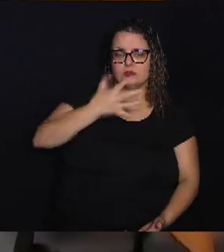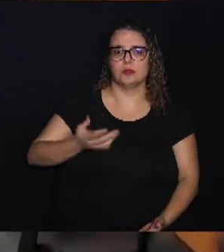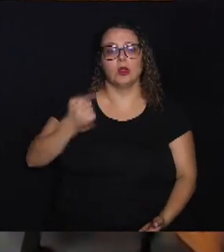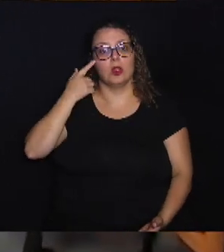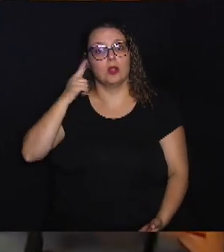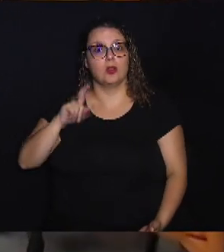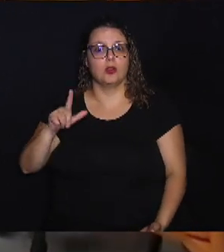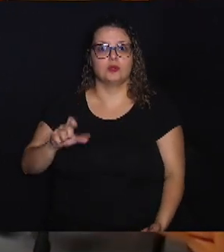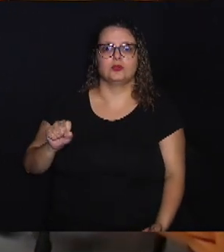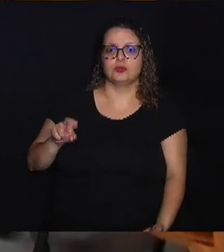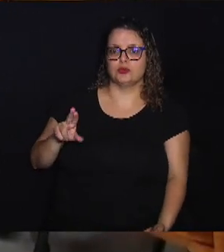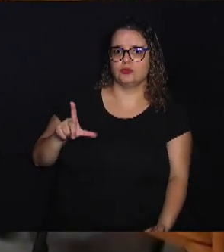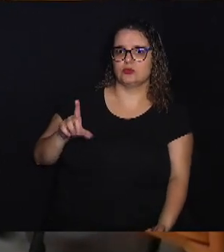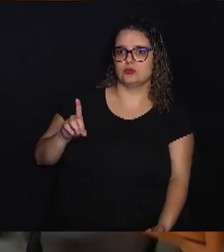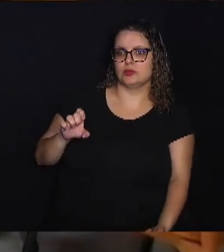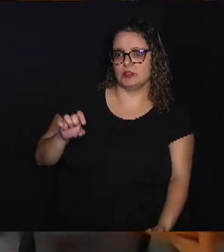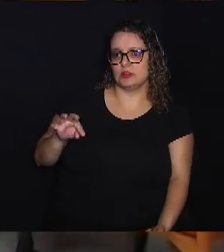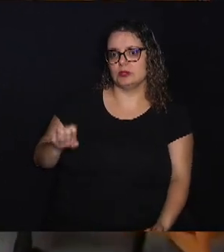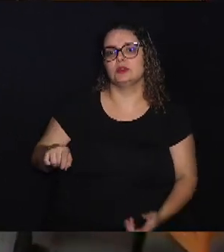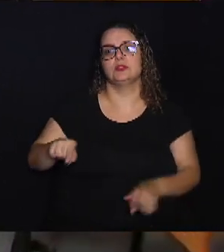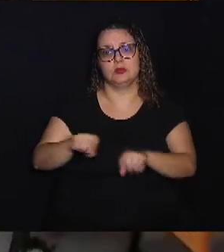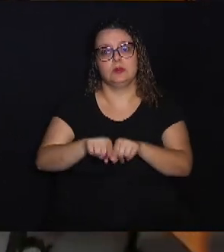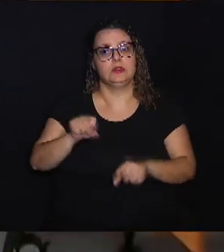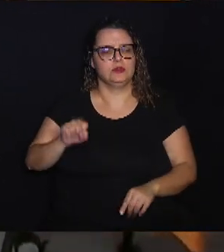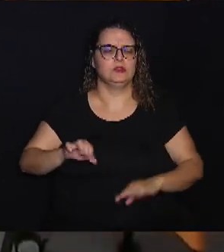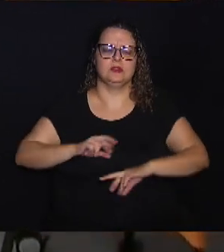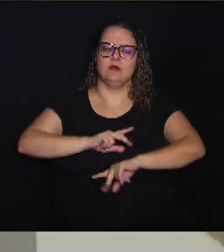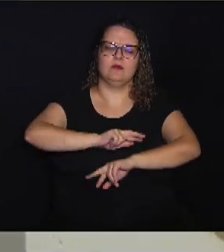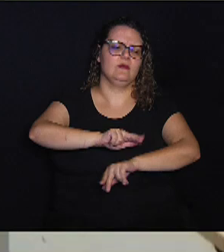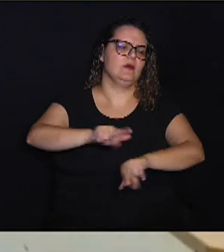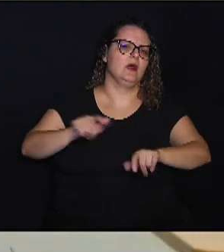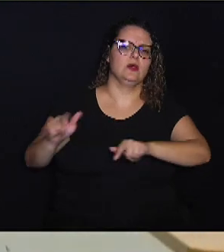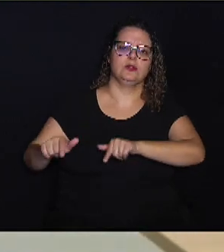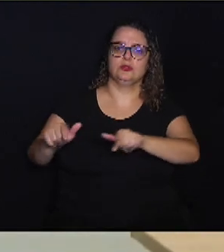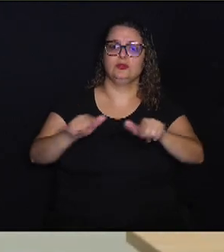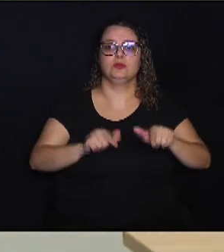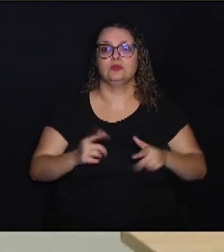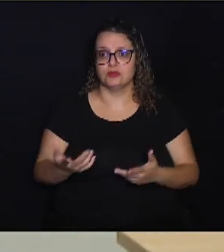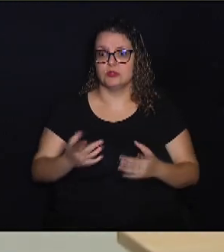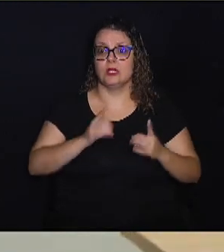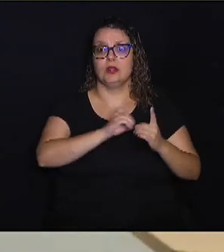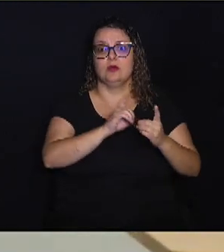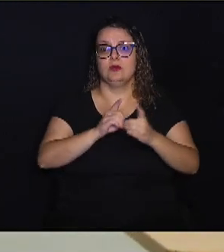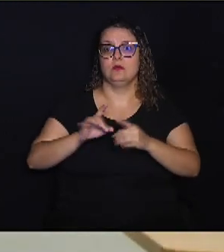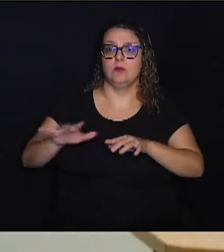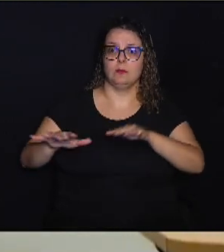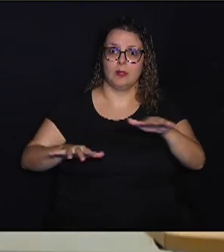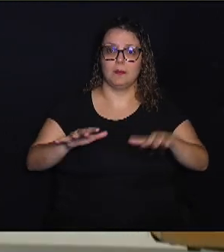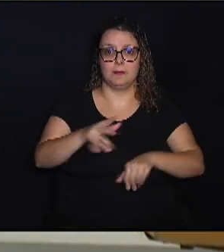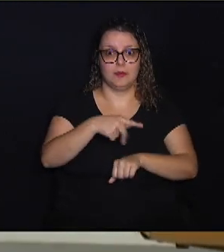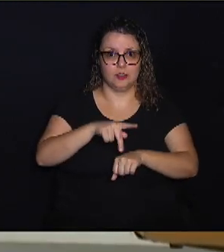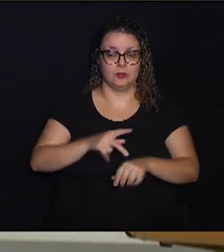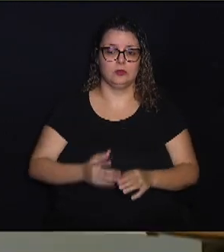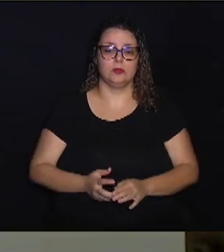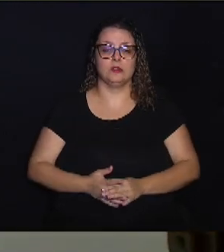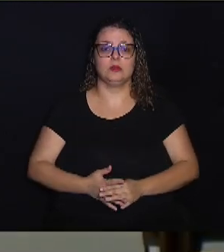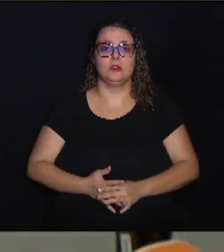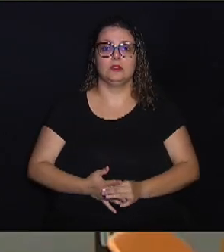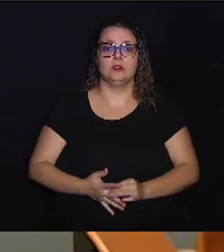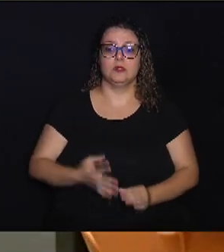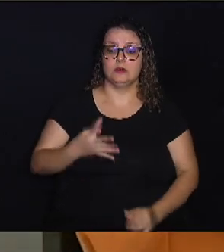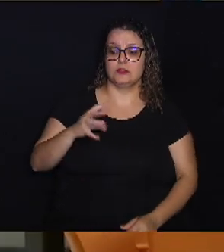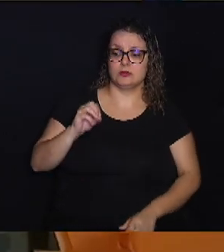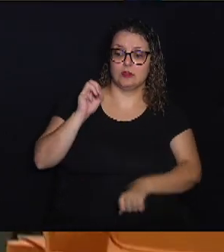Sudeste e Sul também, né? Então tem todas as, contempla todas as regiões do país. E essas 40